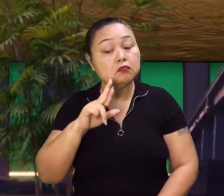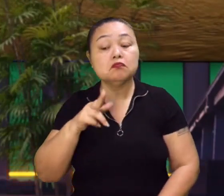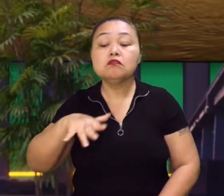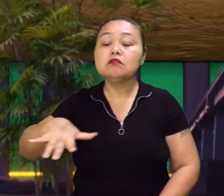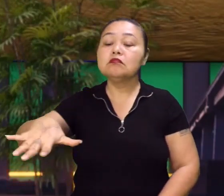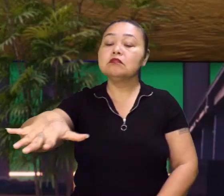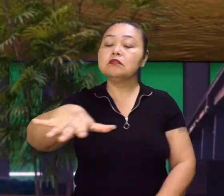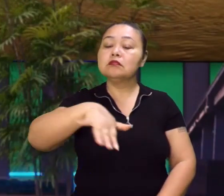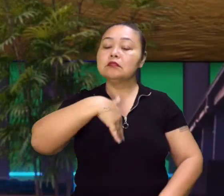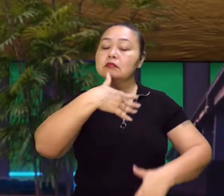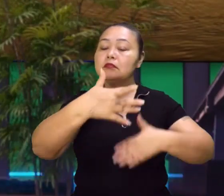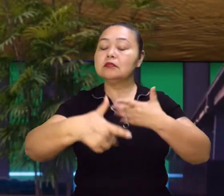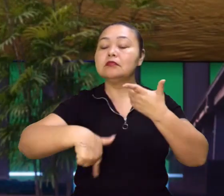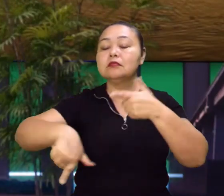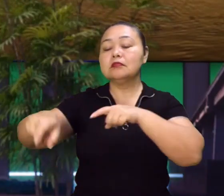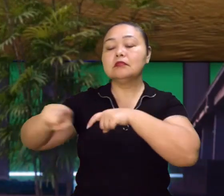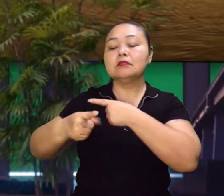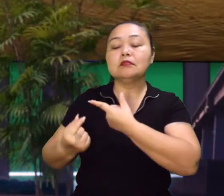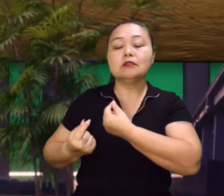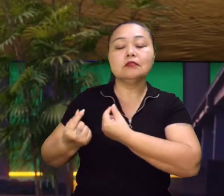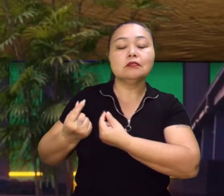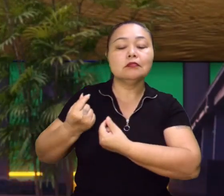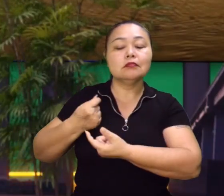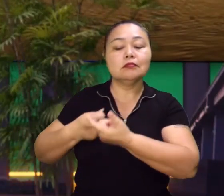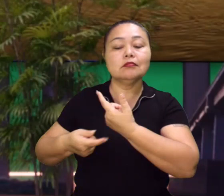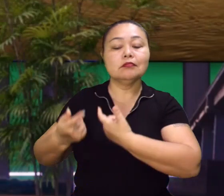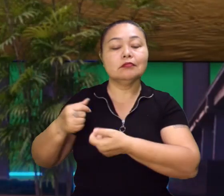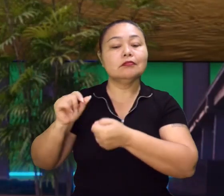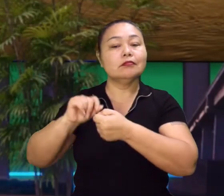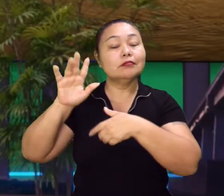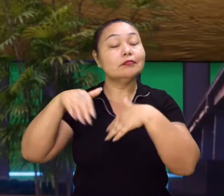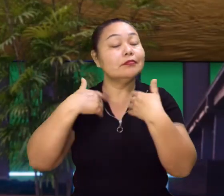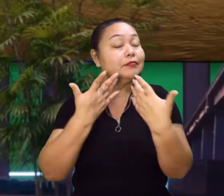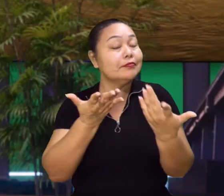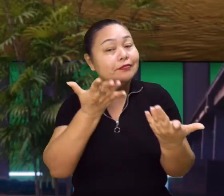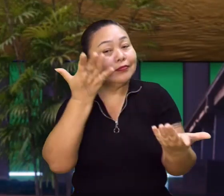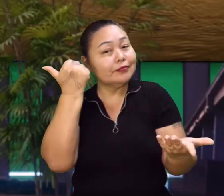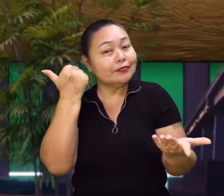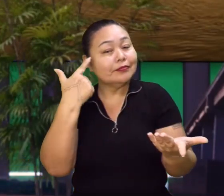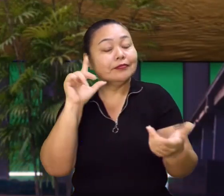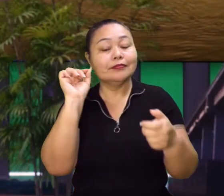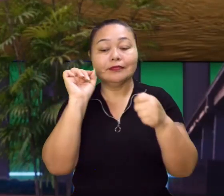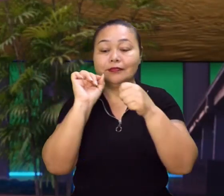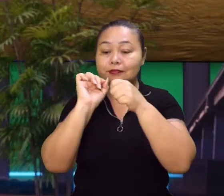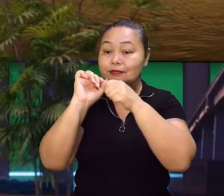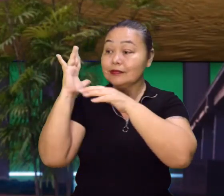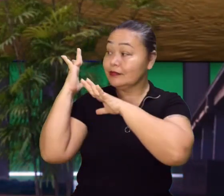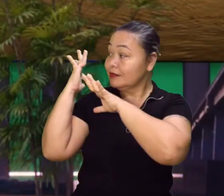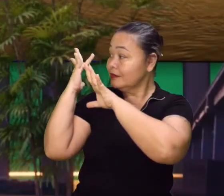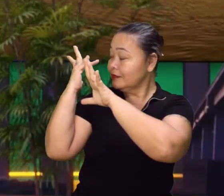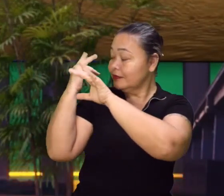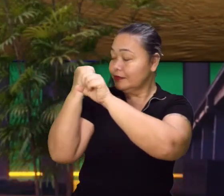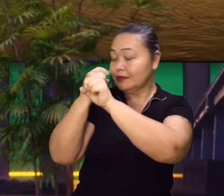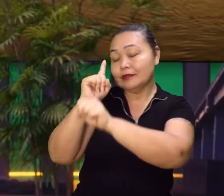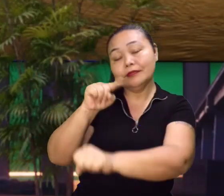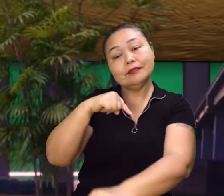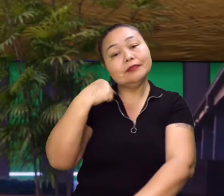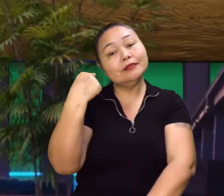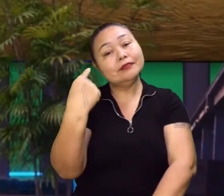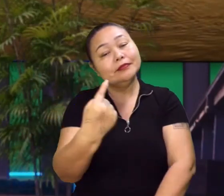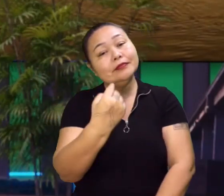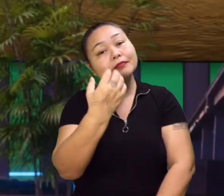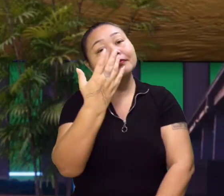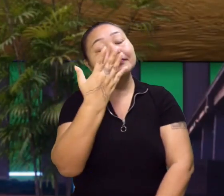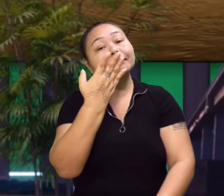celeiro do avanço aí do agronegócio. Perfeito. Certo? É isso aí. Vamos lá, galera, fazer a nossa revisão da nossa aula agora